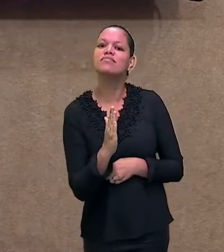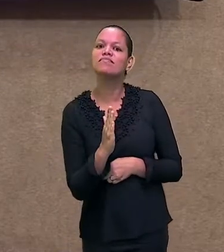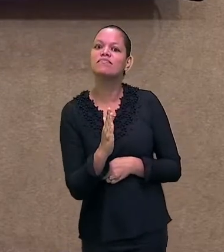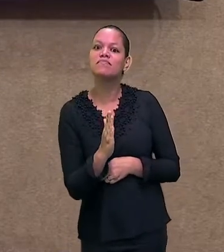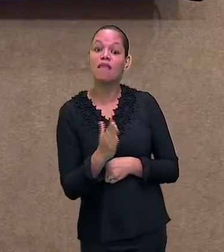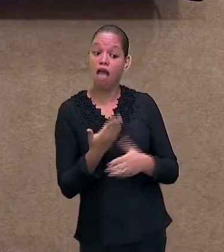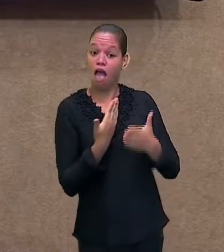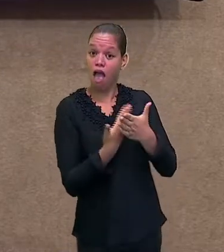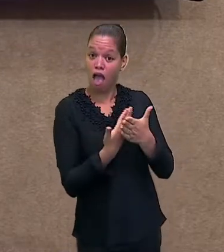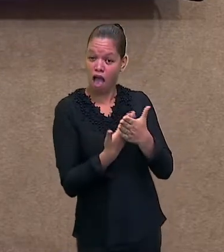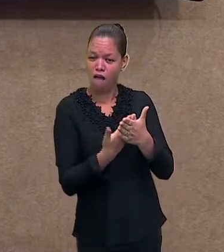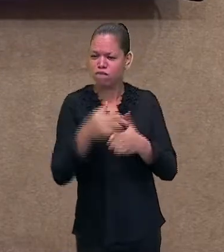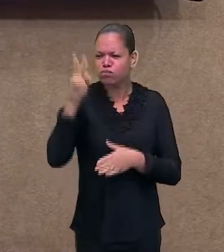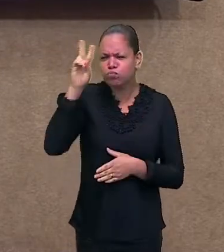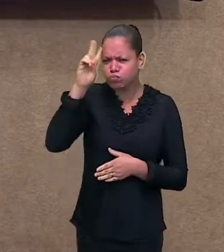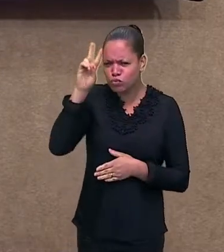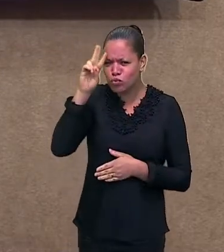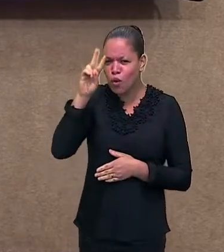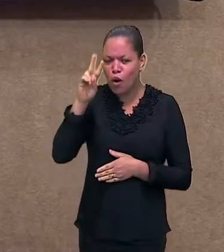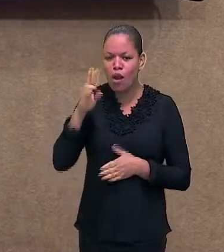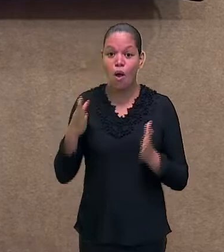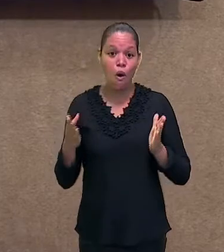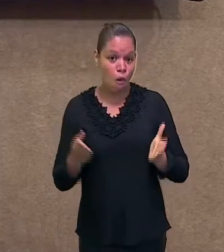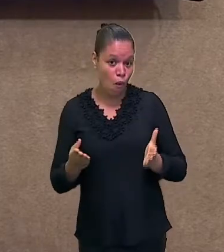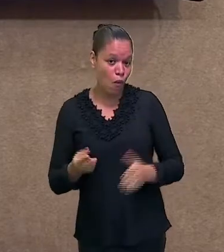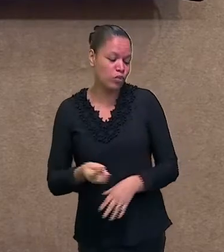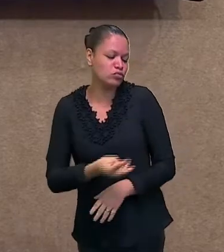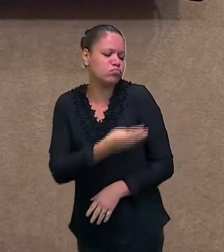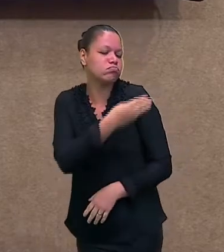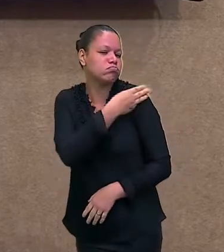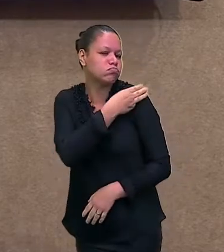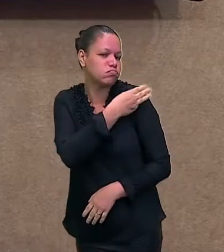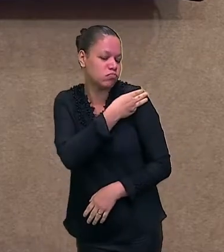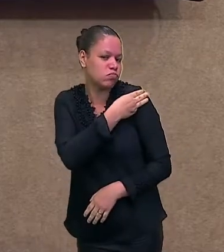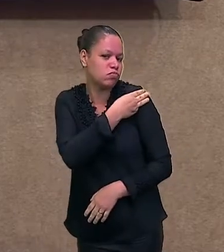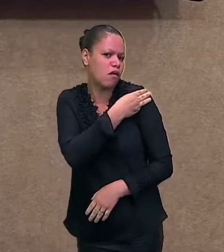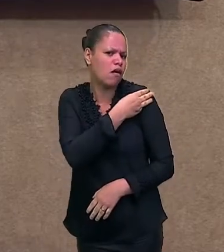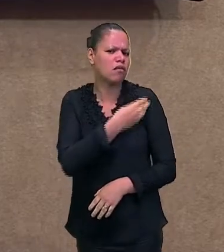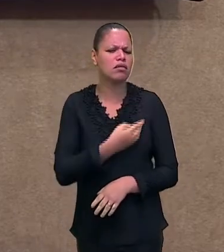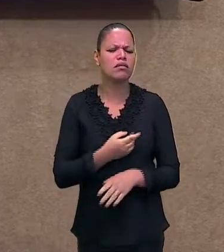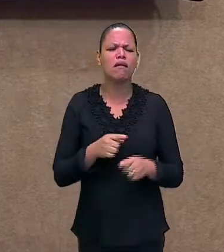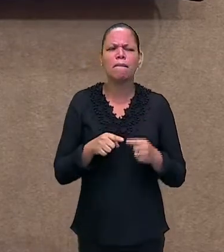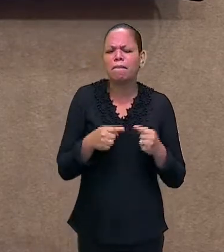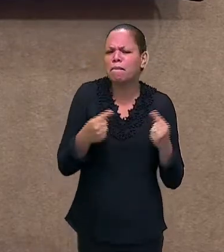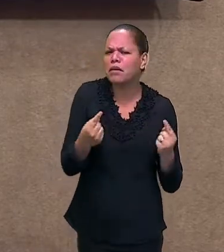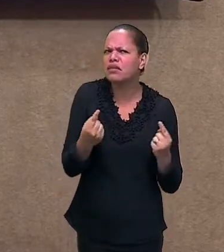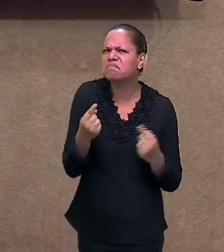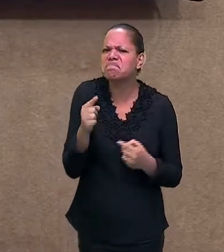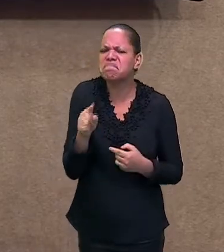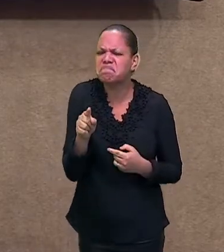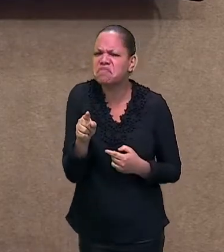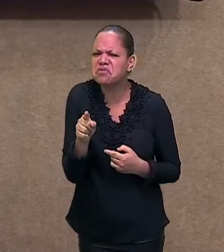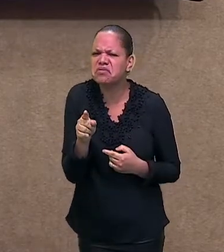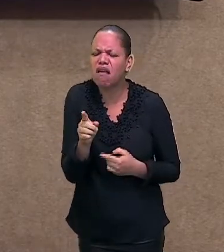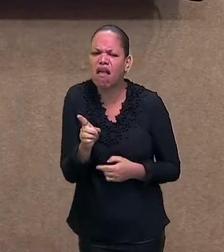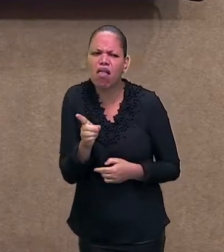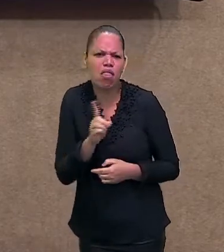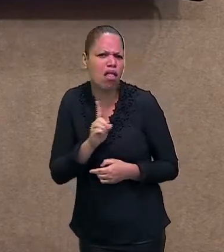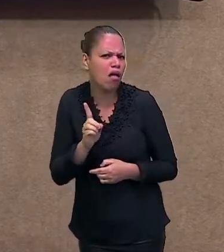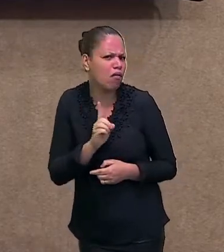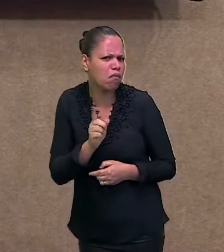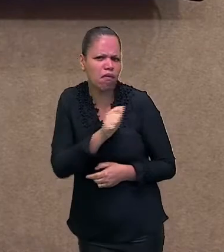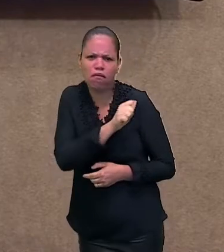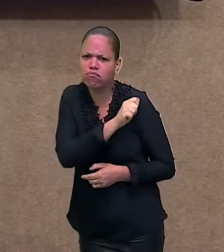história para o terceiro ano. E se você não for aluno do terceiro ano, seja bem-vindo, pode